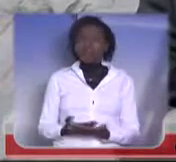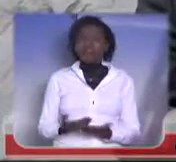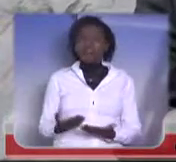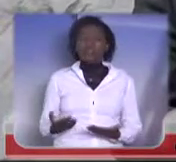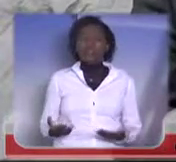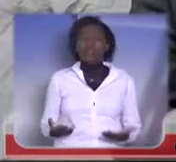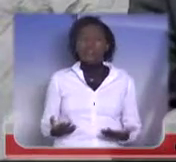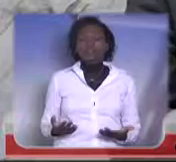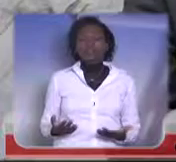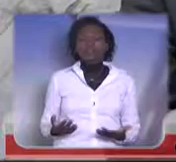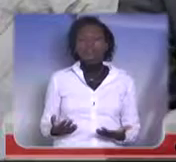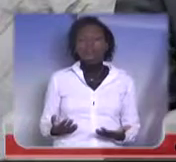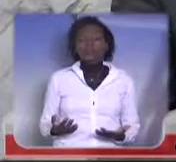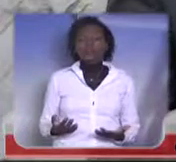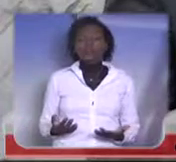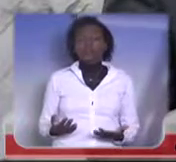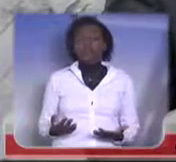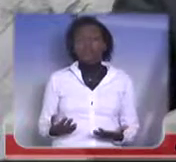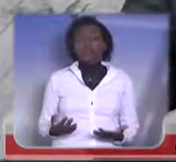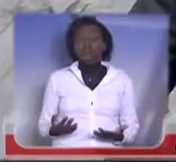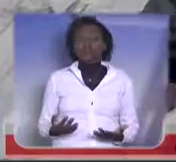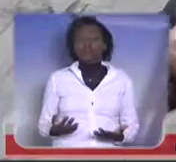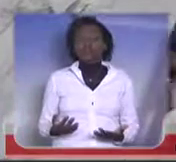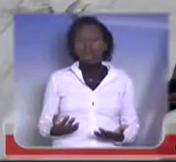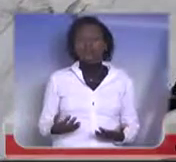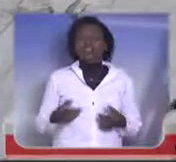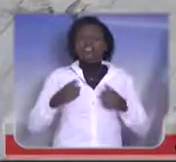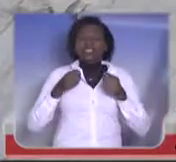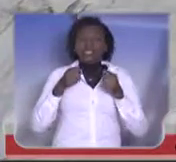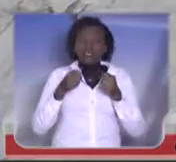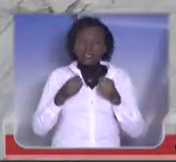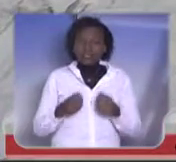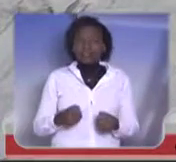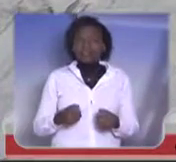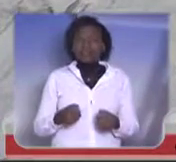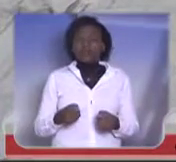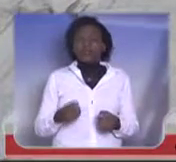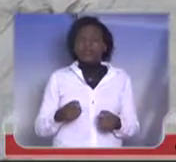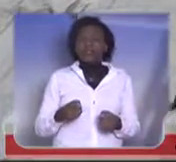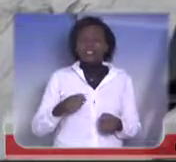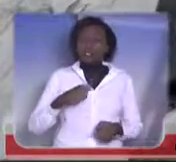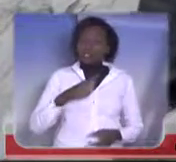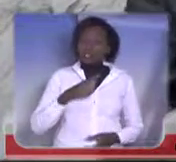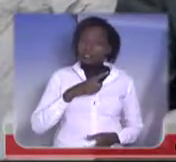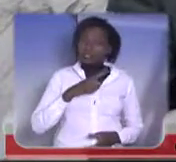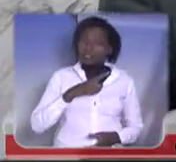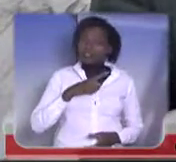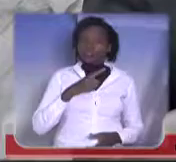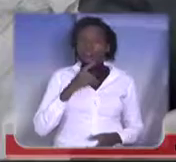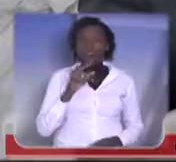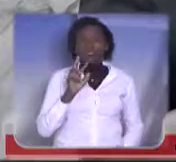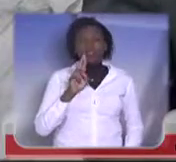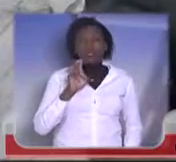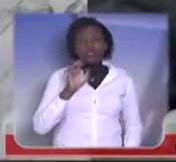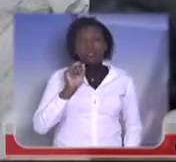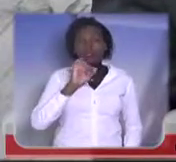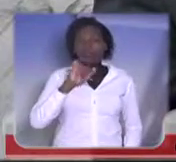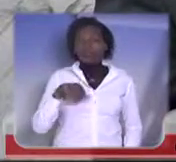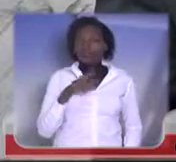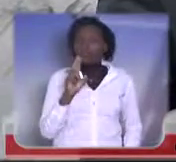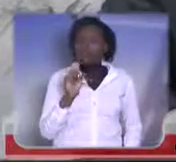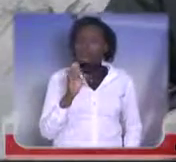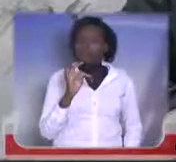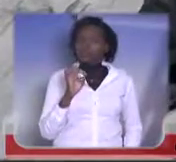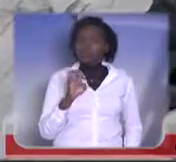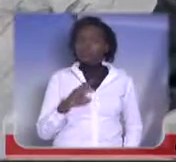enfim, uma certeza de que haverá esse reajuste, ou não dá para se confiar